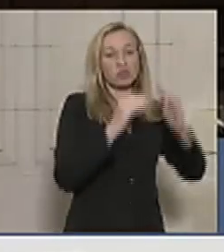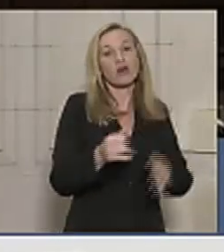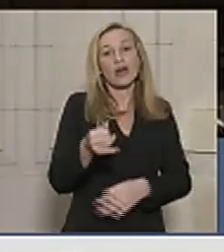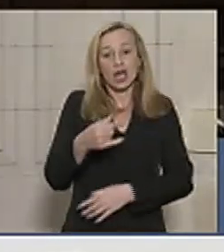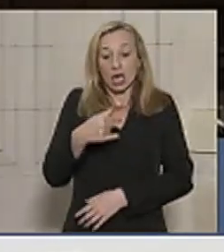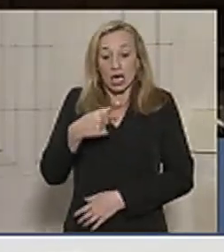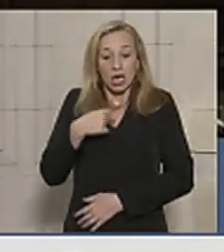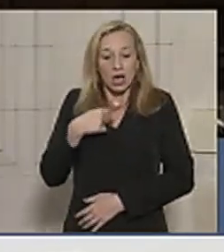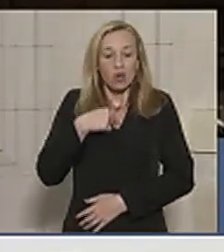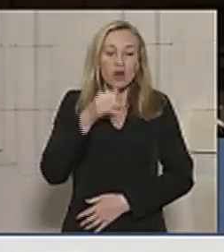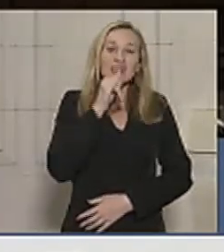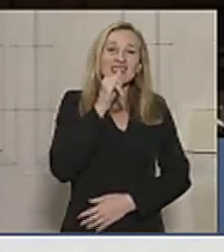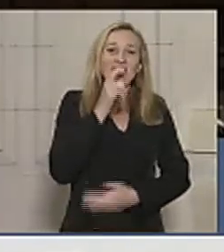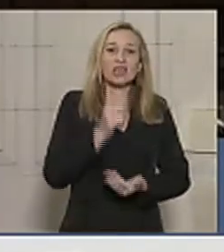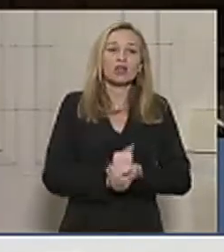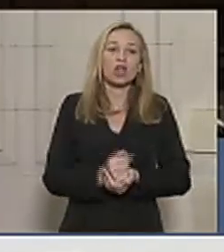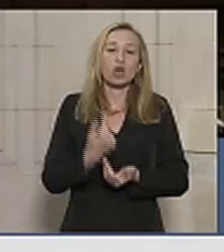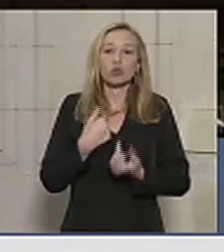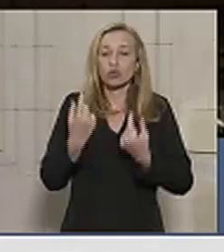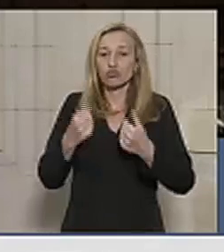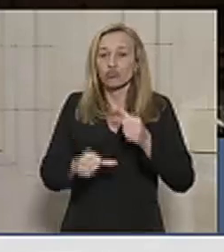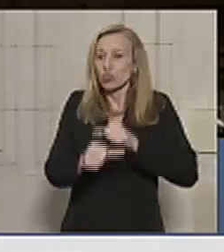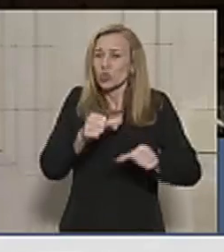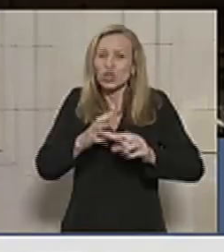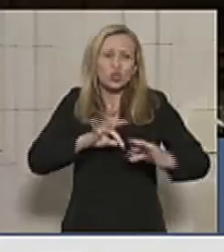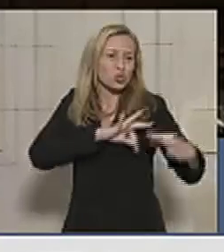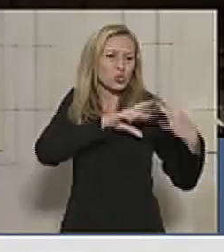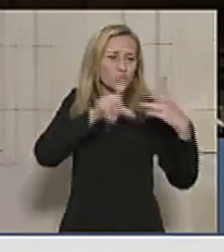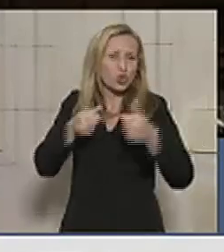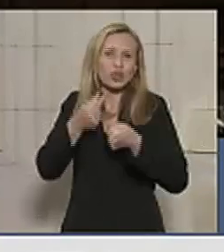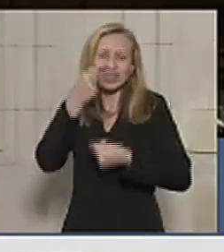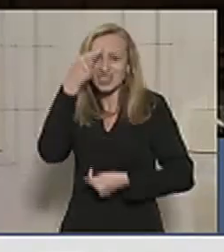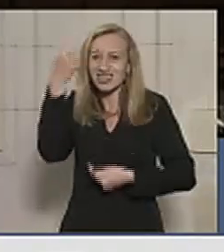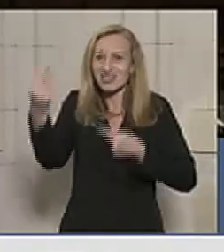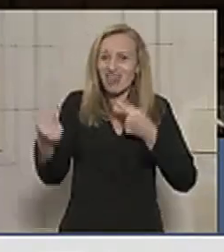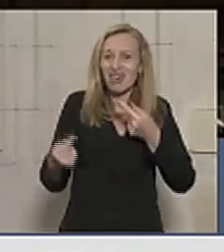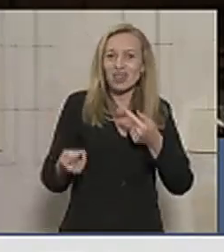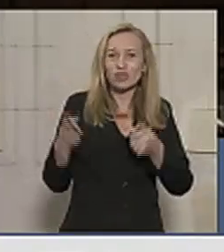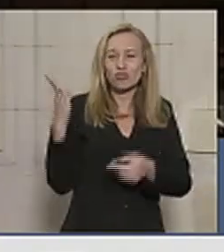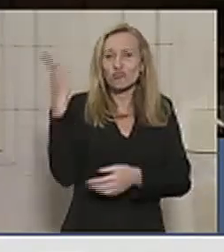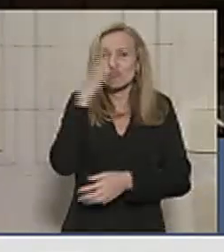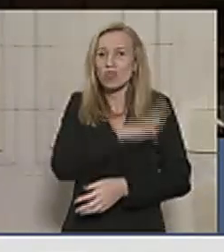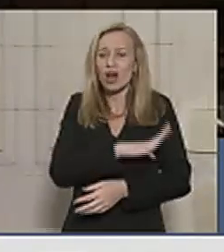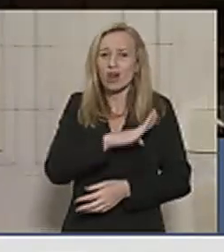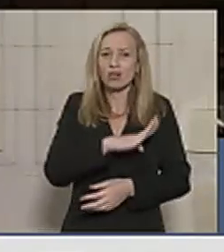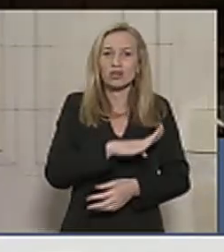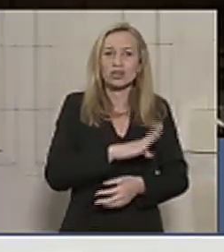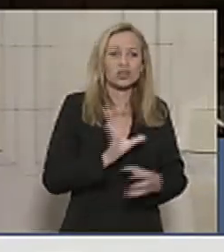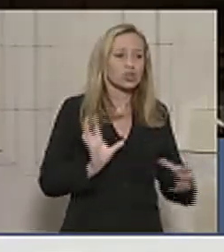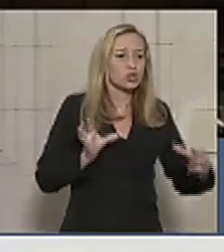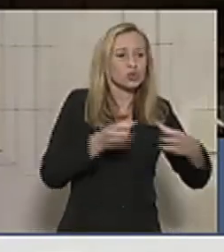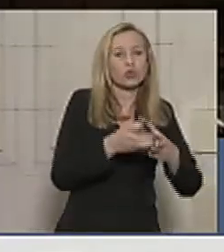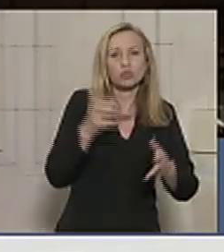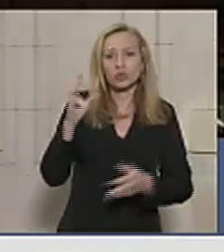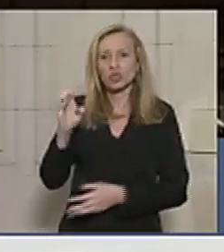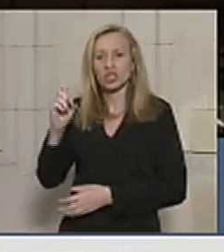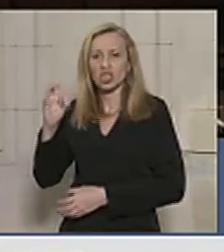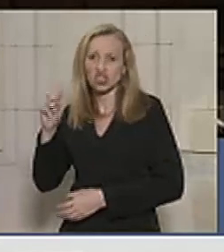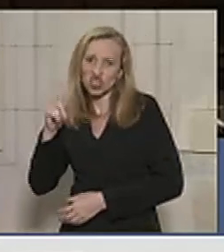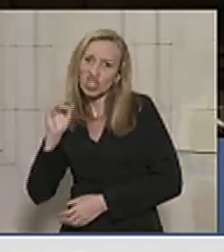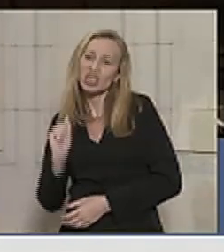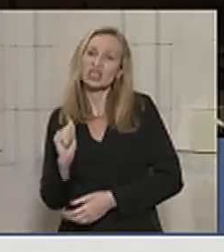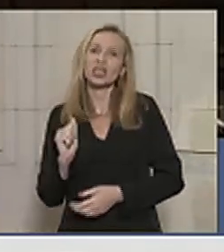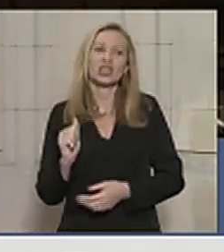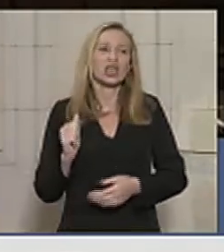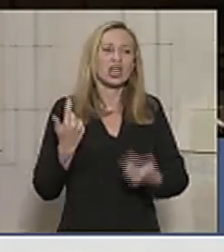exemplo, sou absolutamente contrário a todas essas ideias malignas trazidas por esse grupo de esquerda, que é